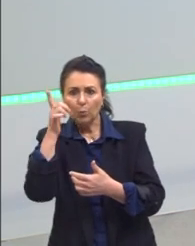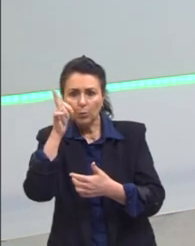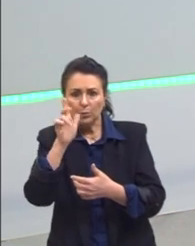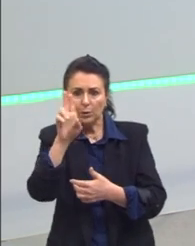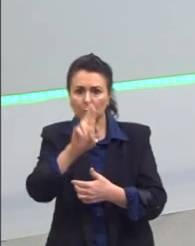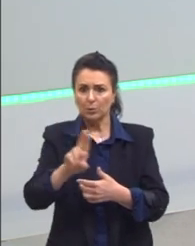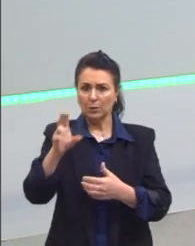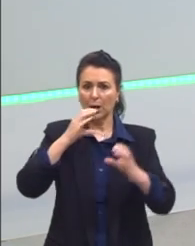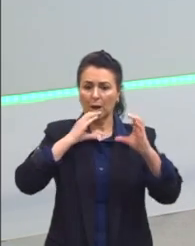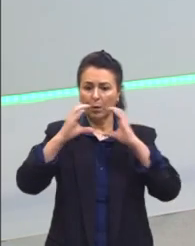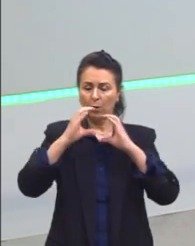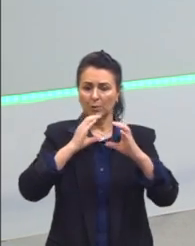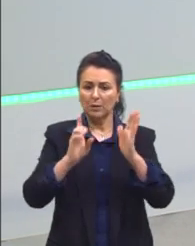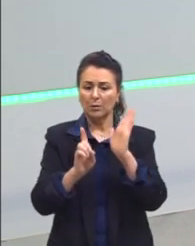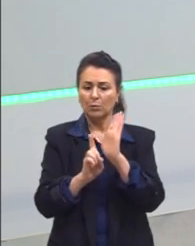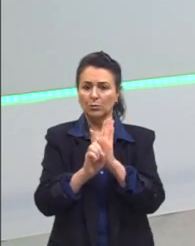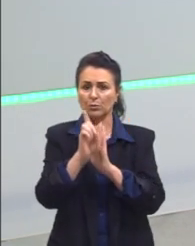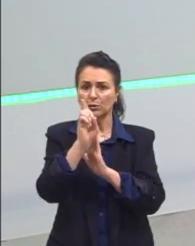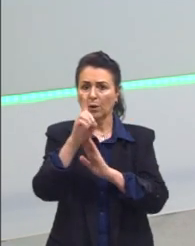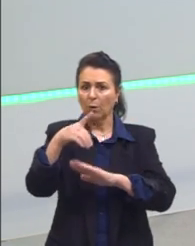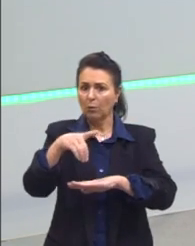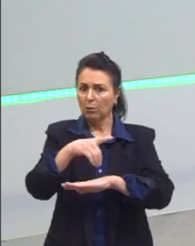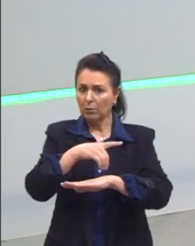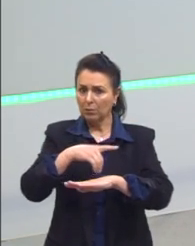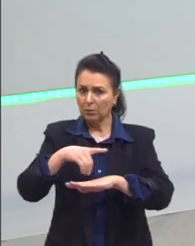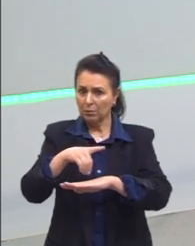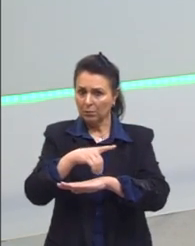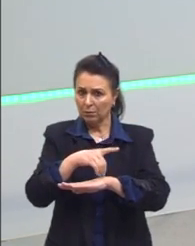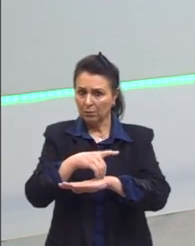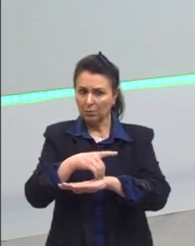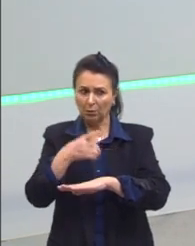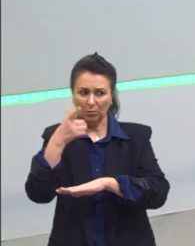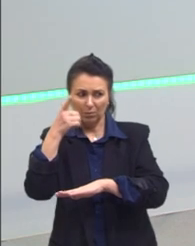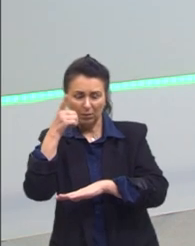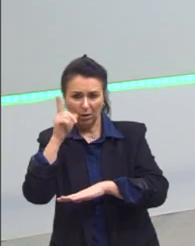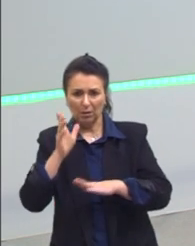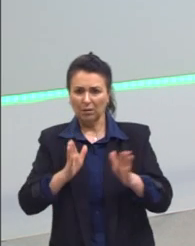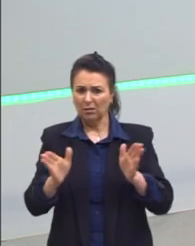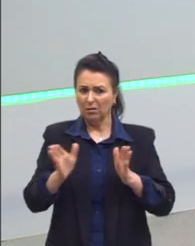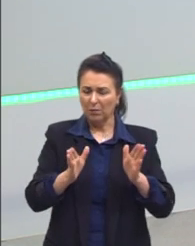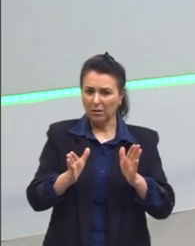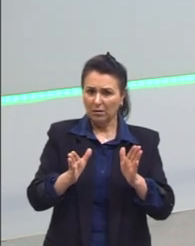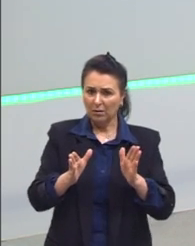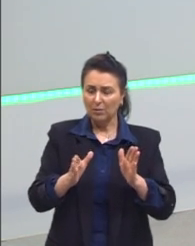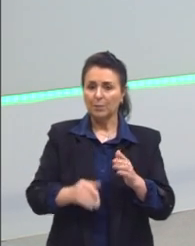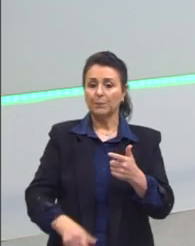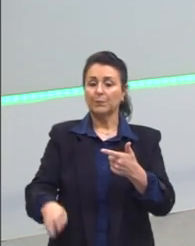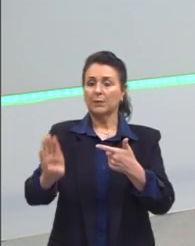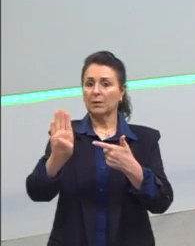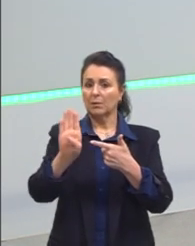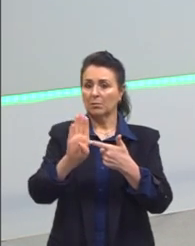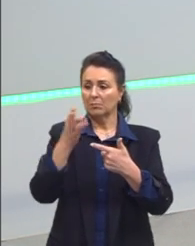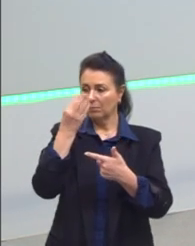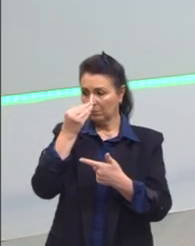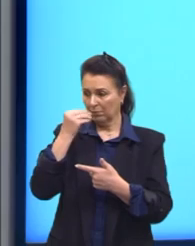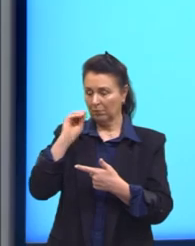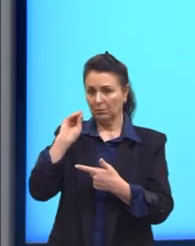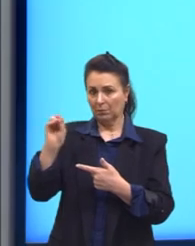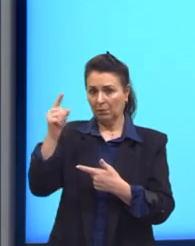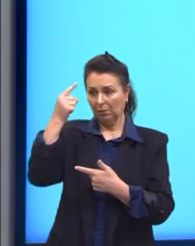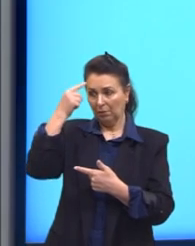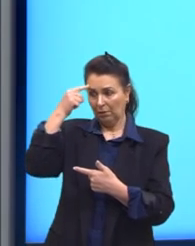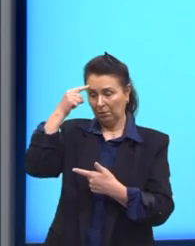a comunicação digital não tem tanto alcance? É isso? Letra B, refuta ideias pré